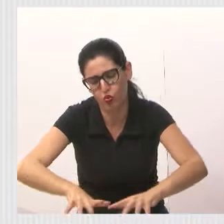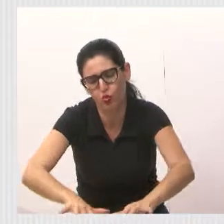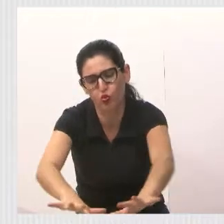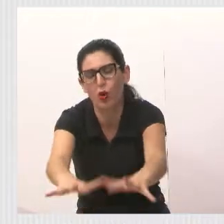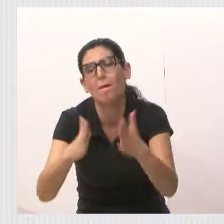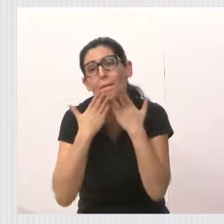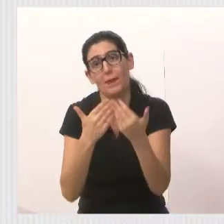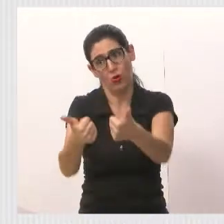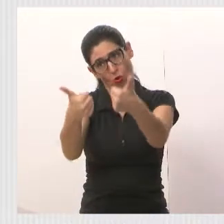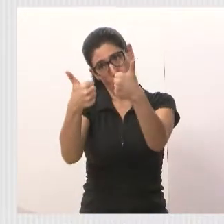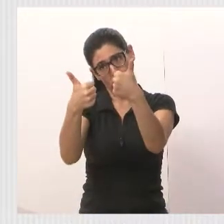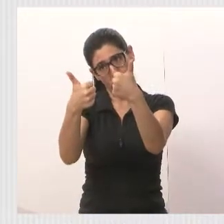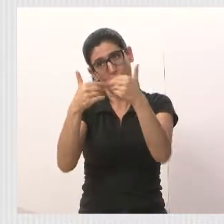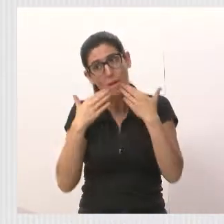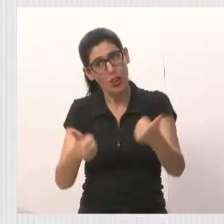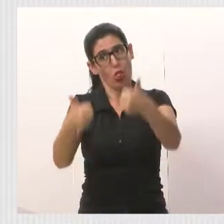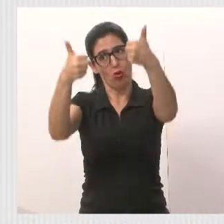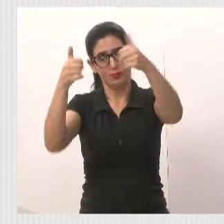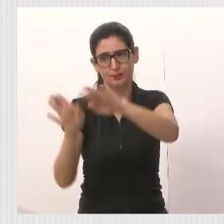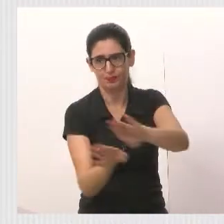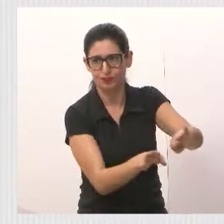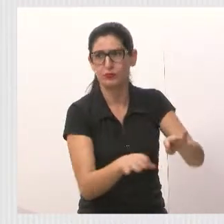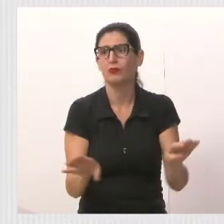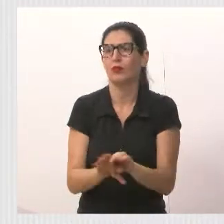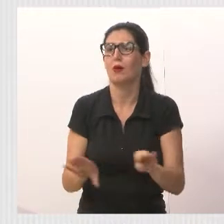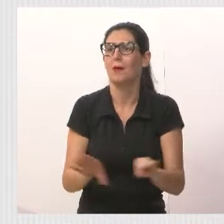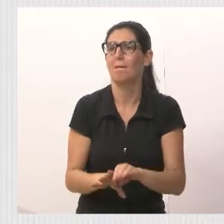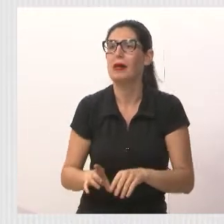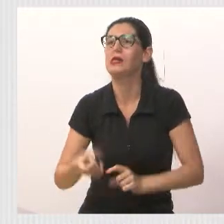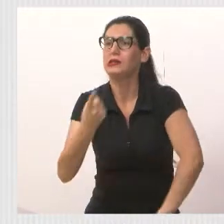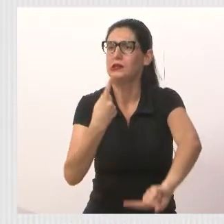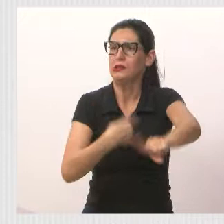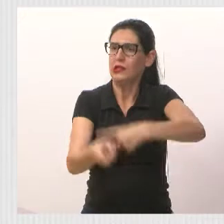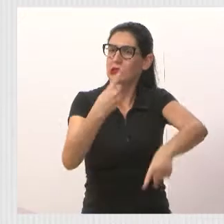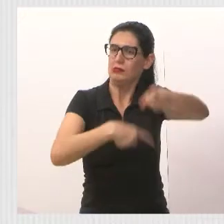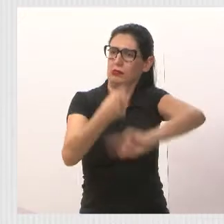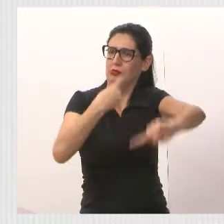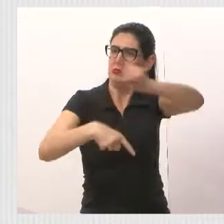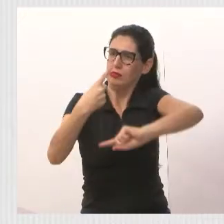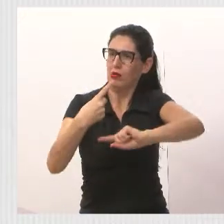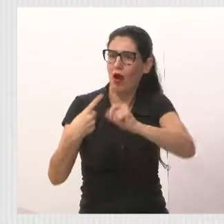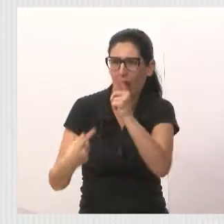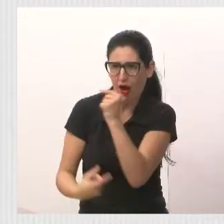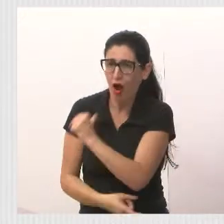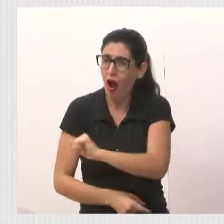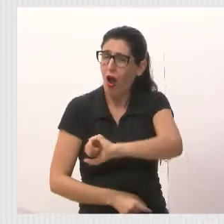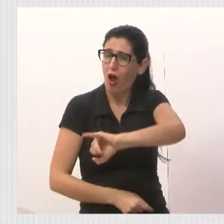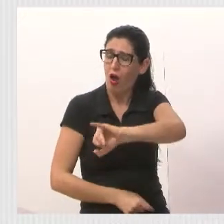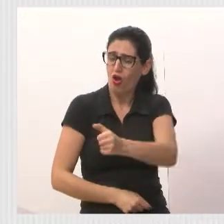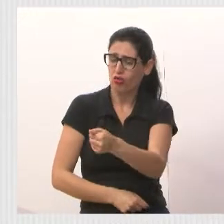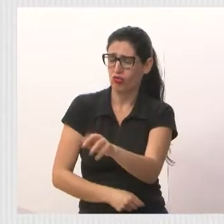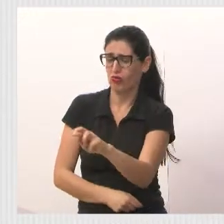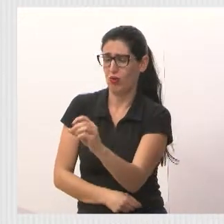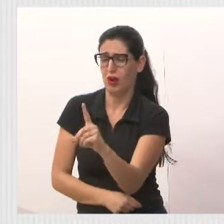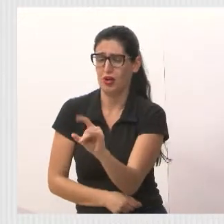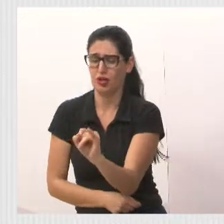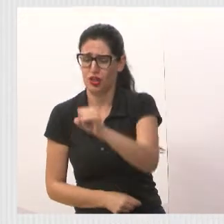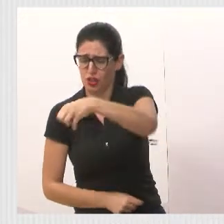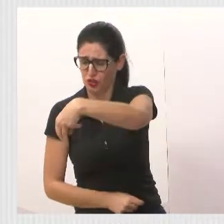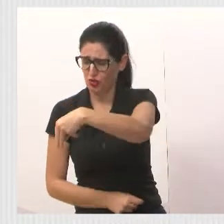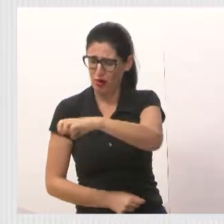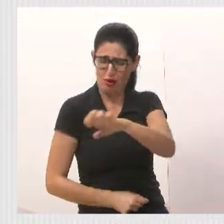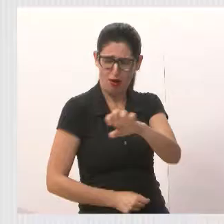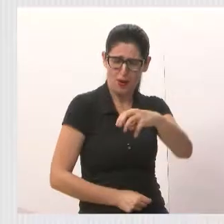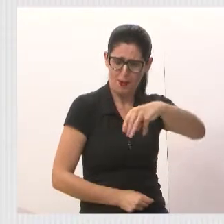Vistoriana, obra de drenagem do Jardim Emília, ali a gente pediu para que o trânsito